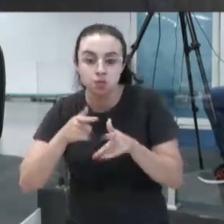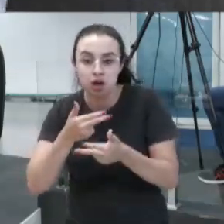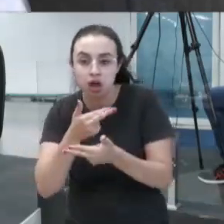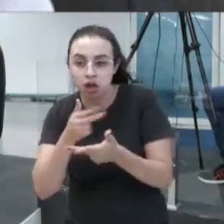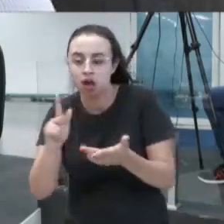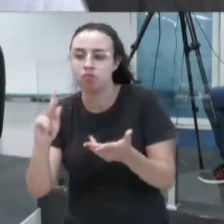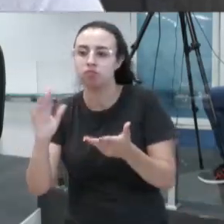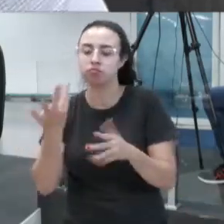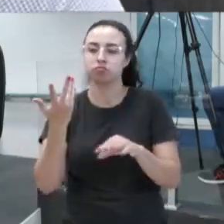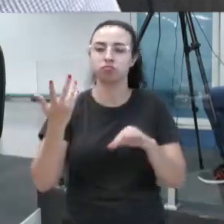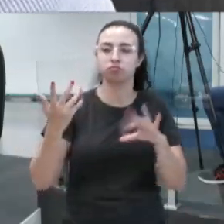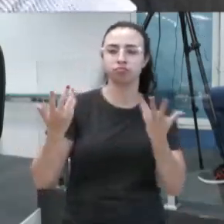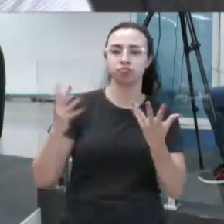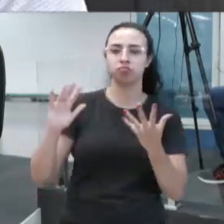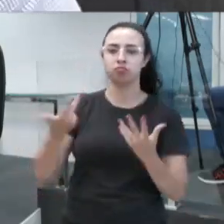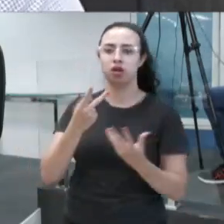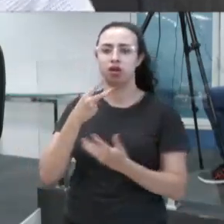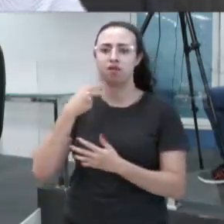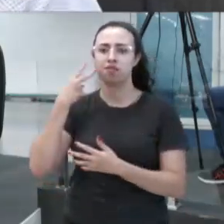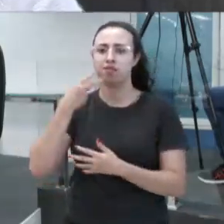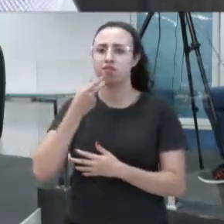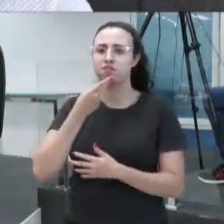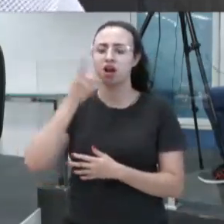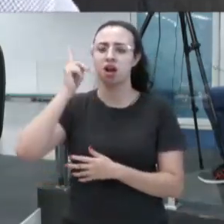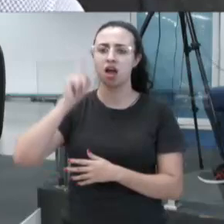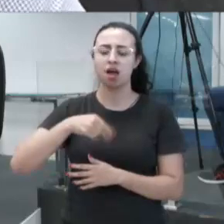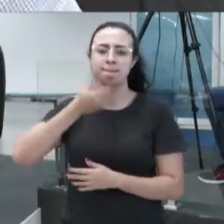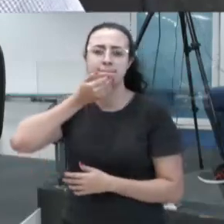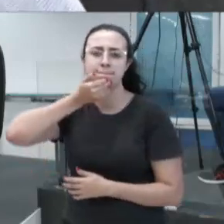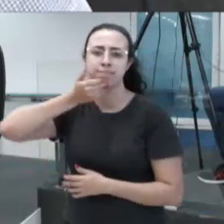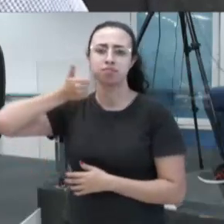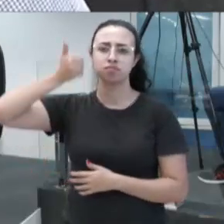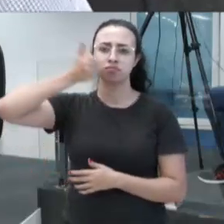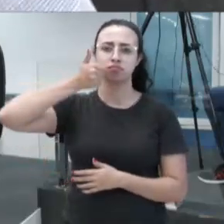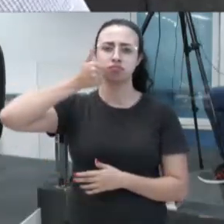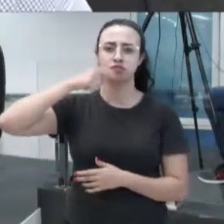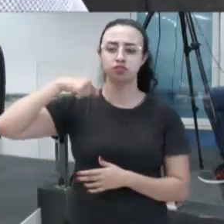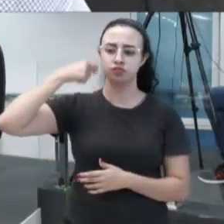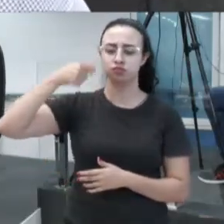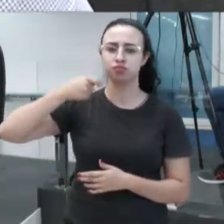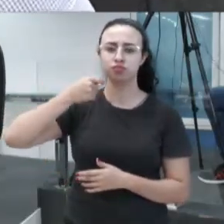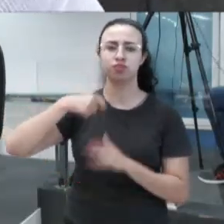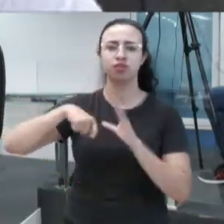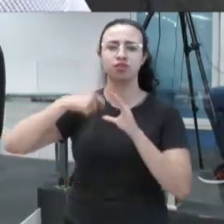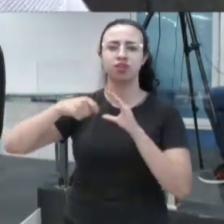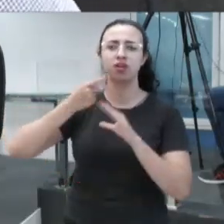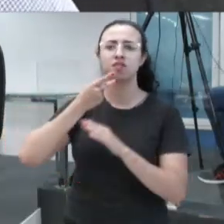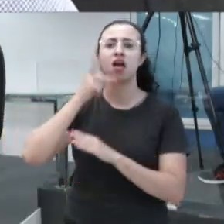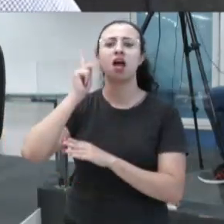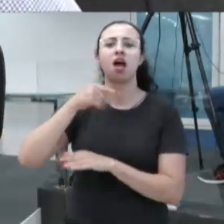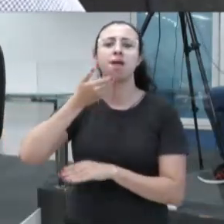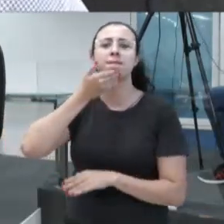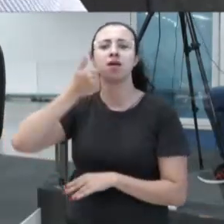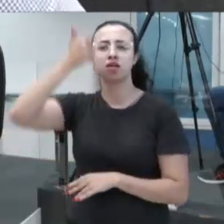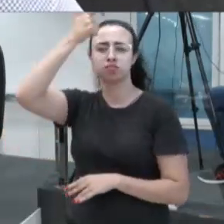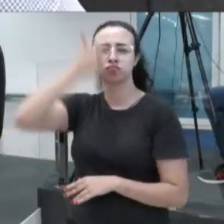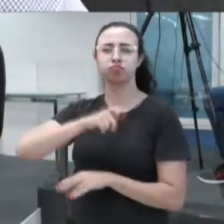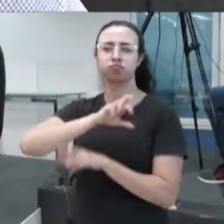vereadores ainda se colocam melhores, dizendo, afirmando isso em vídeo, eu sou melhor, eu sou diferente.